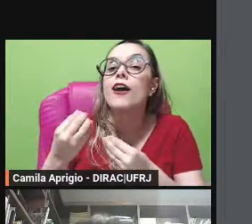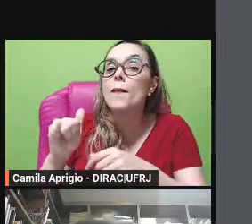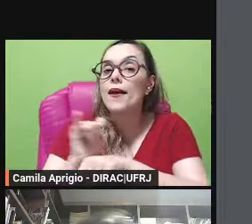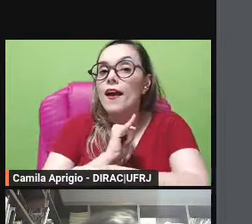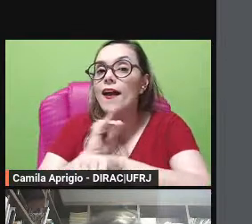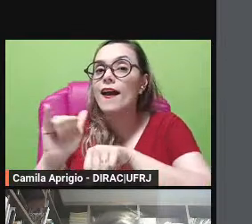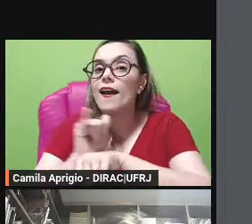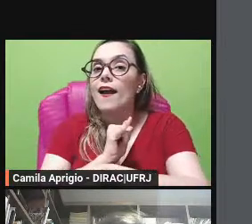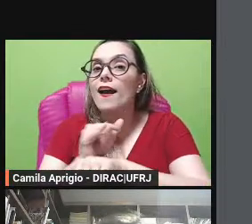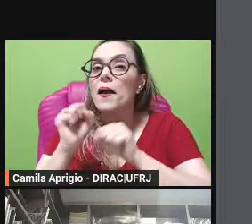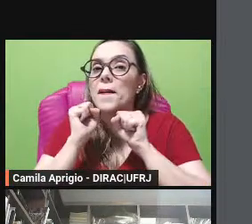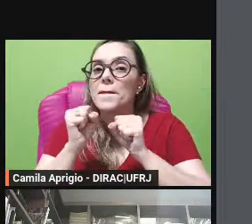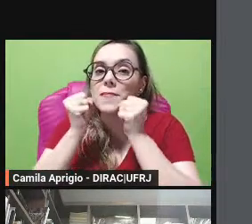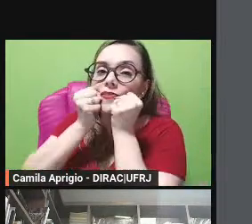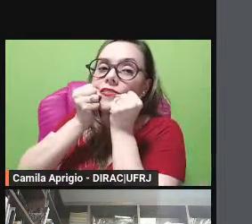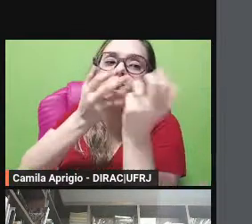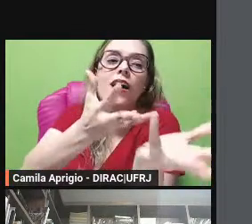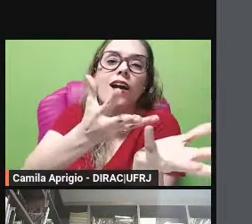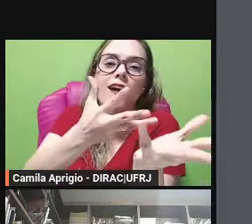qualquer época